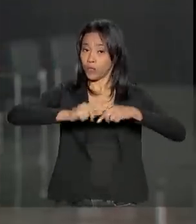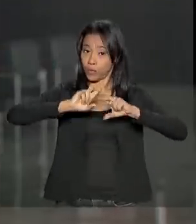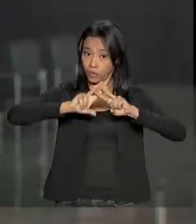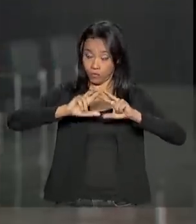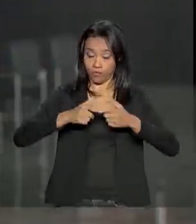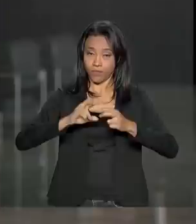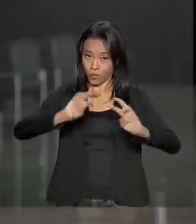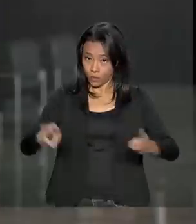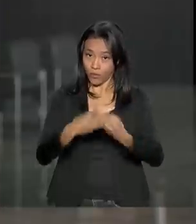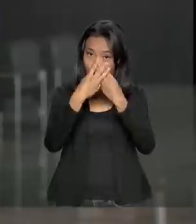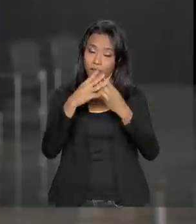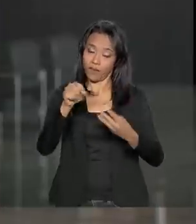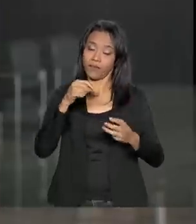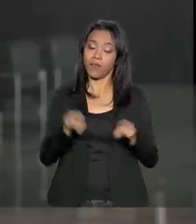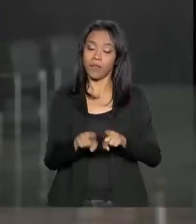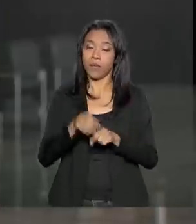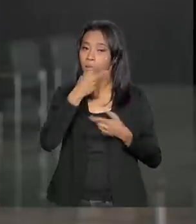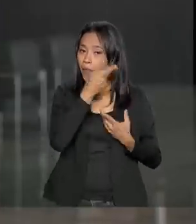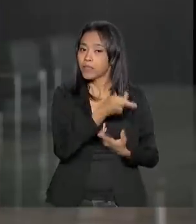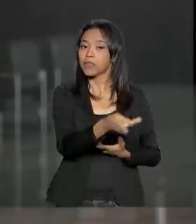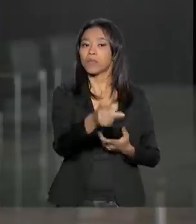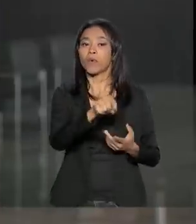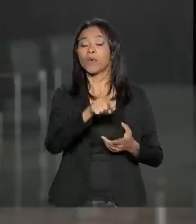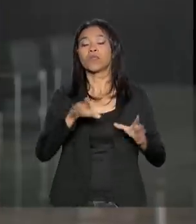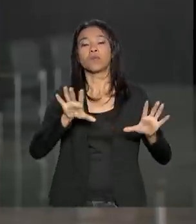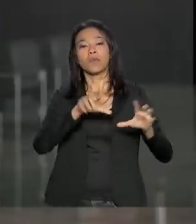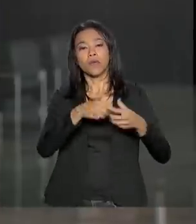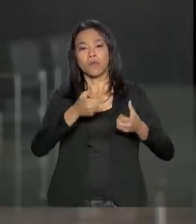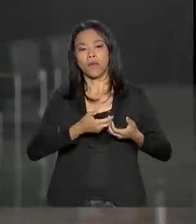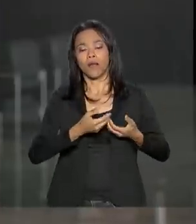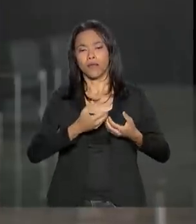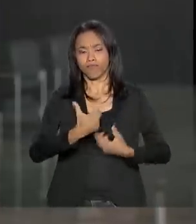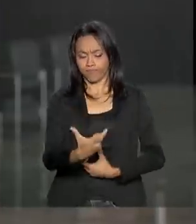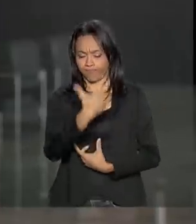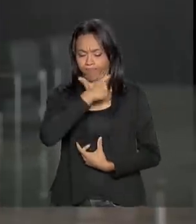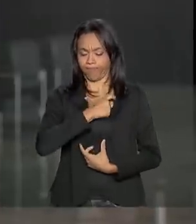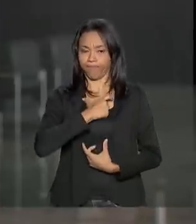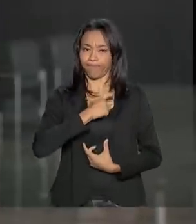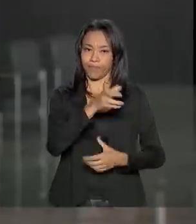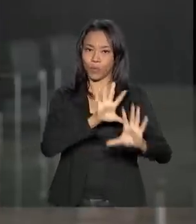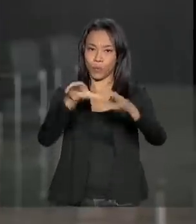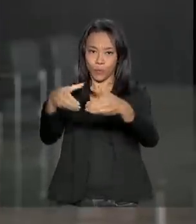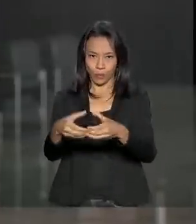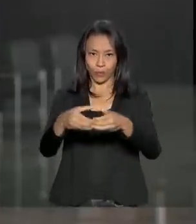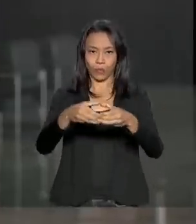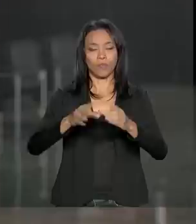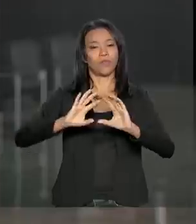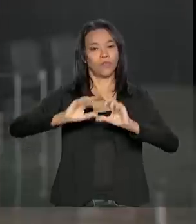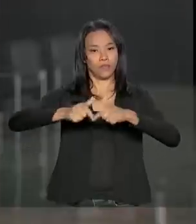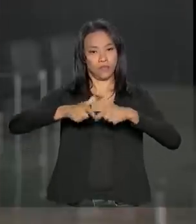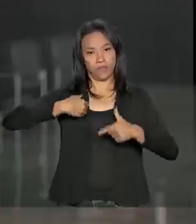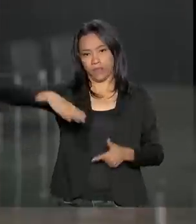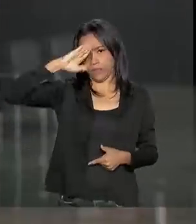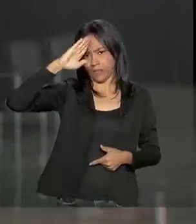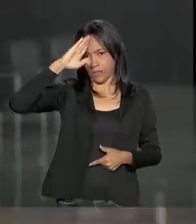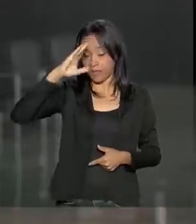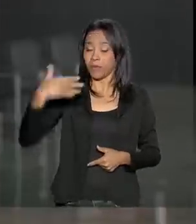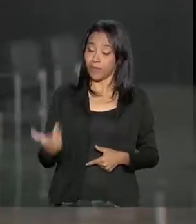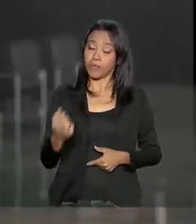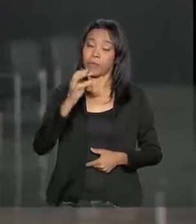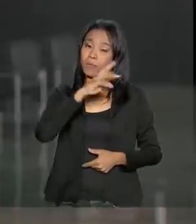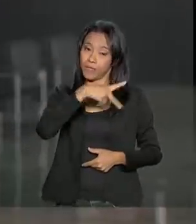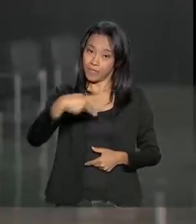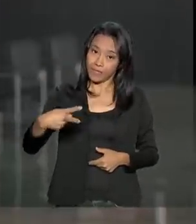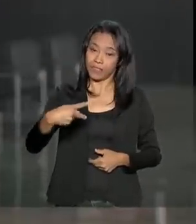cerimônia de condecoração da Brigada de Busca e Salvamento da Frente Interna de Israel. O presidente condecorou